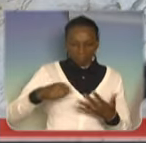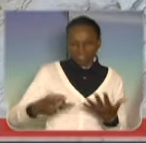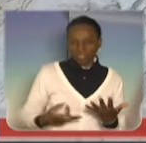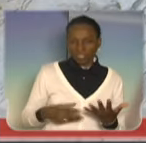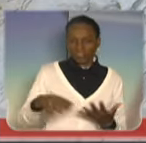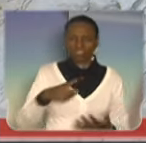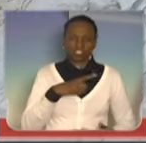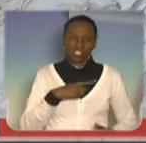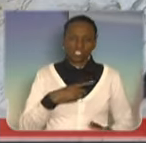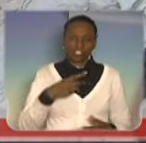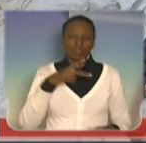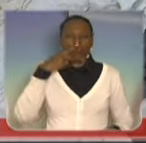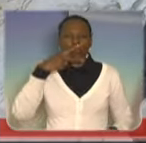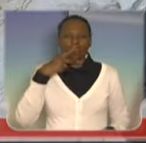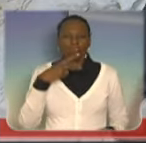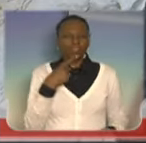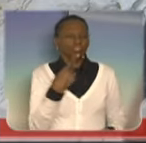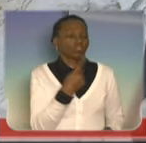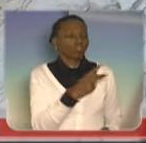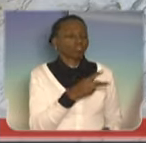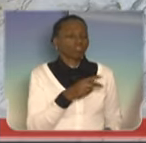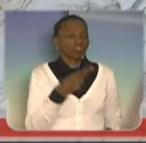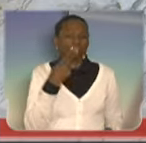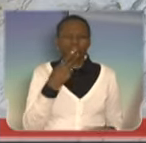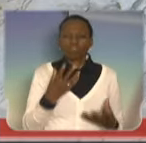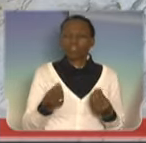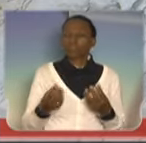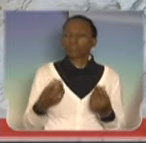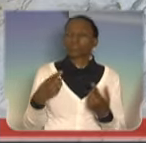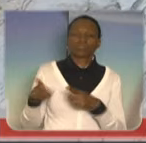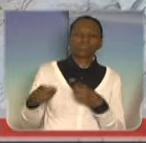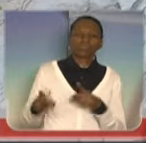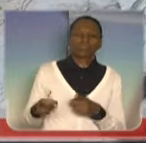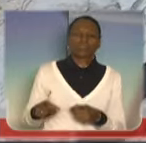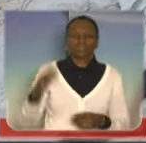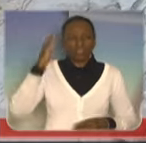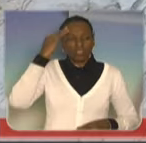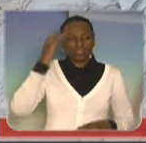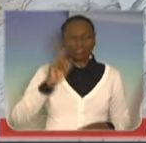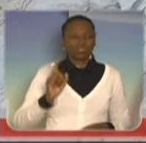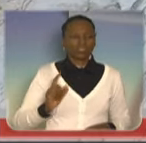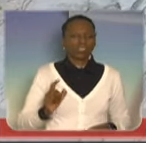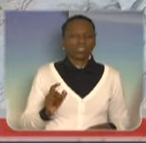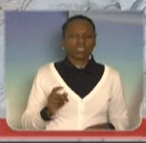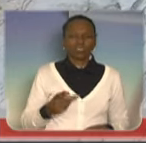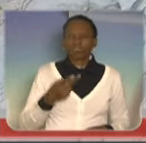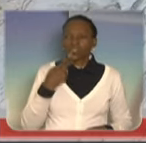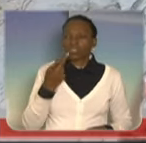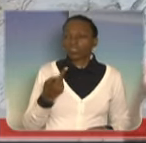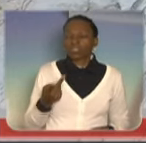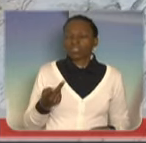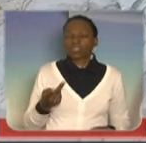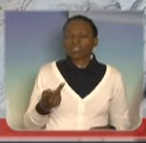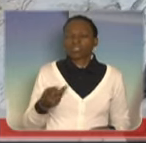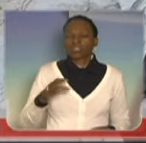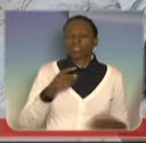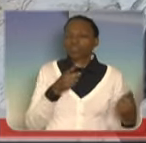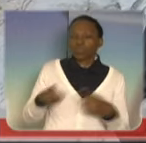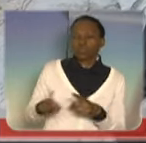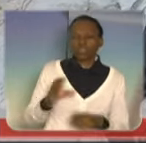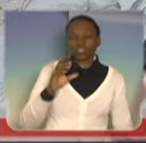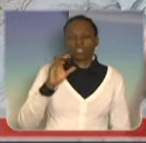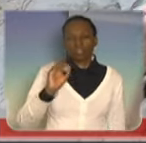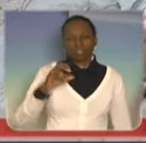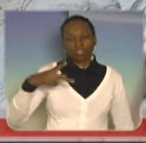partido critica muito. Eu não entendo criticar o SPB, educação moral e cívica, e vir defender política na escola. Eu acho uma incongruência isso.